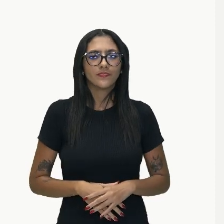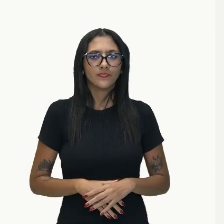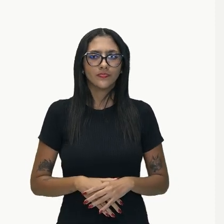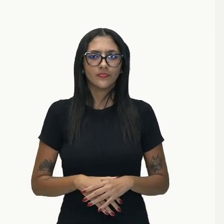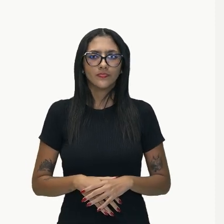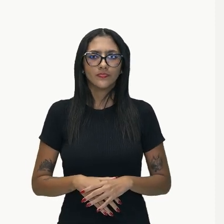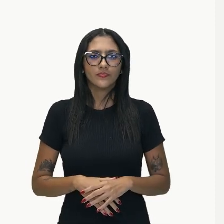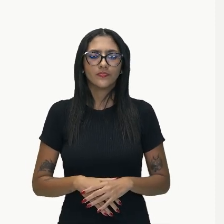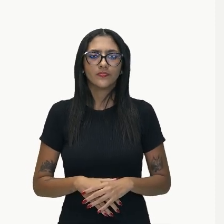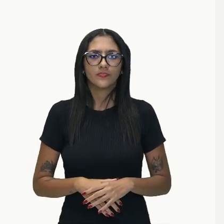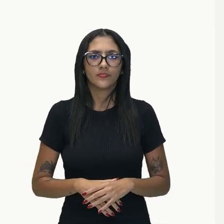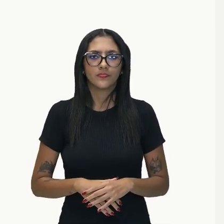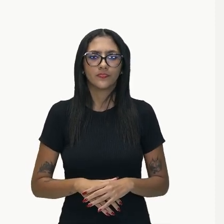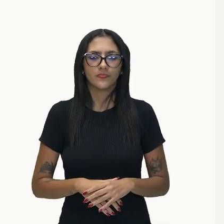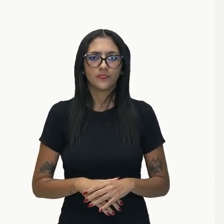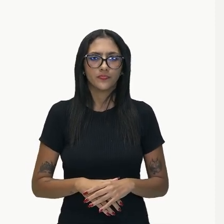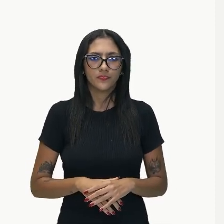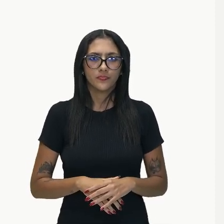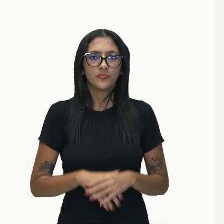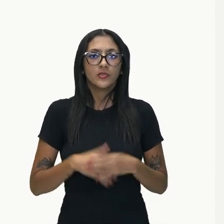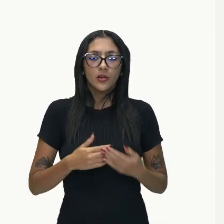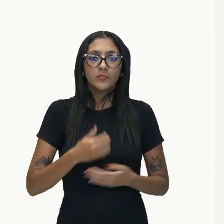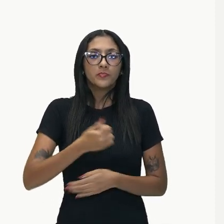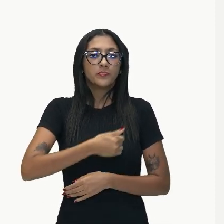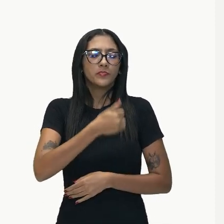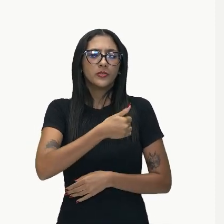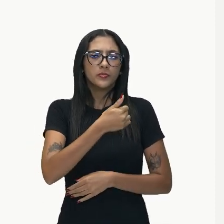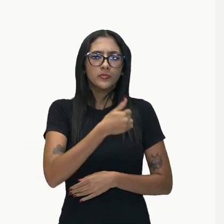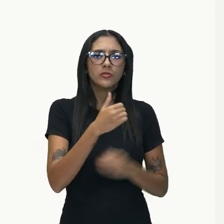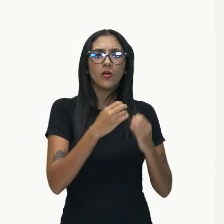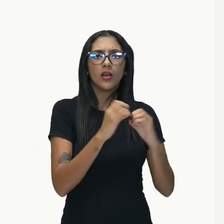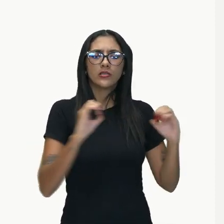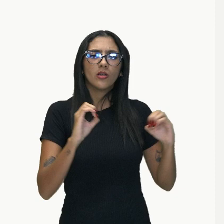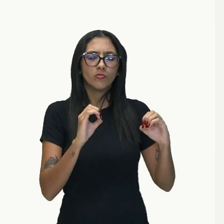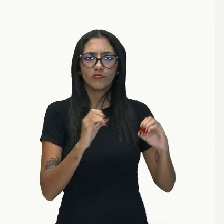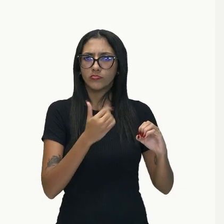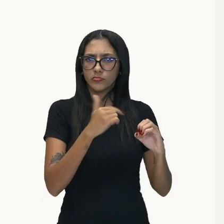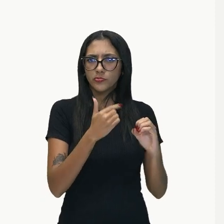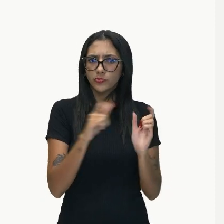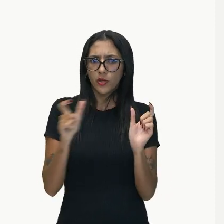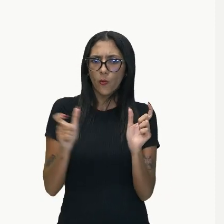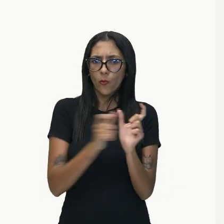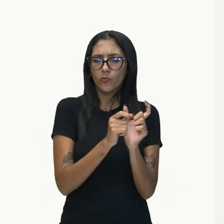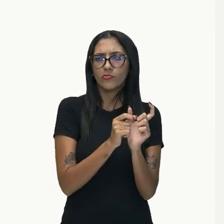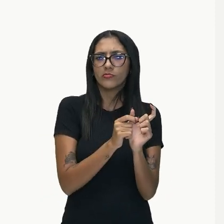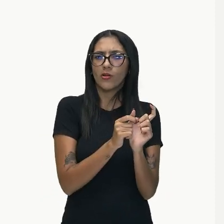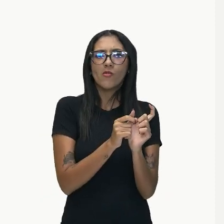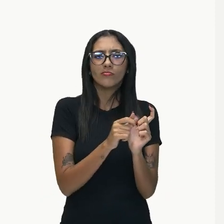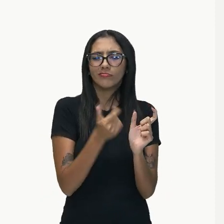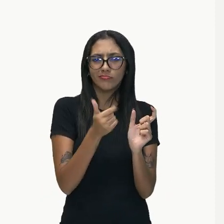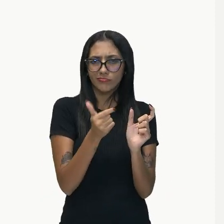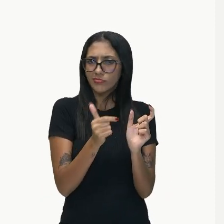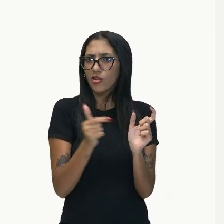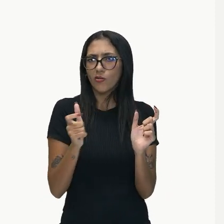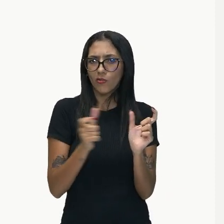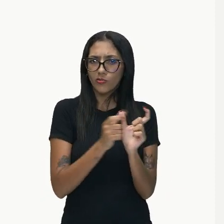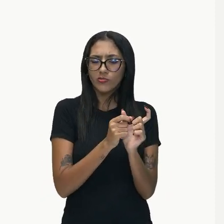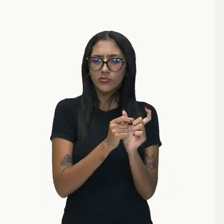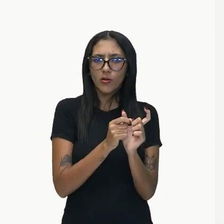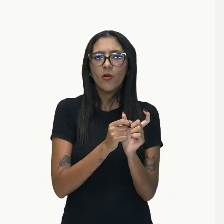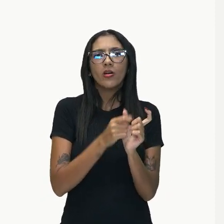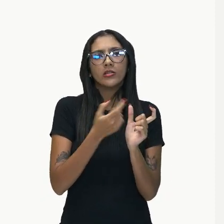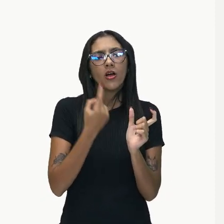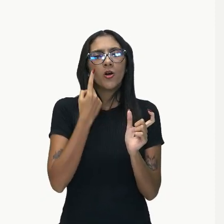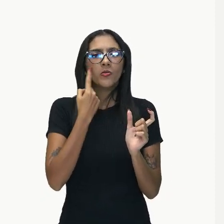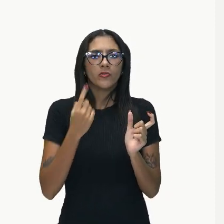A primeira oração é a nossa oração principal porque não tem a conjunção integrante, ok? Então, observem que nosso